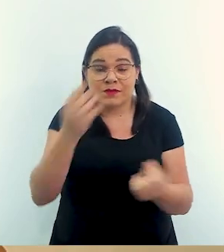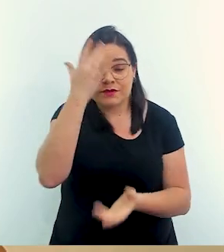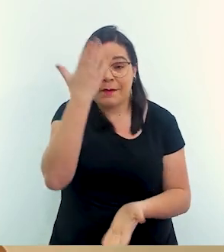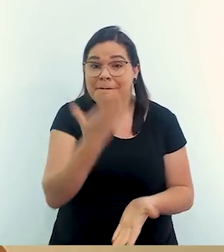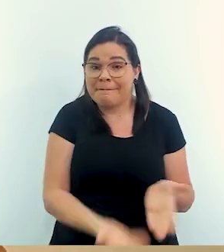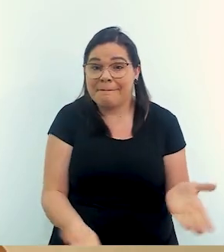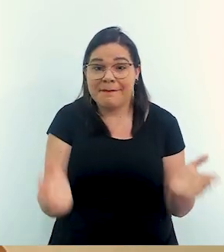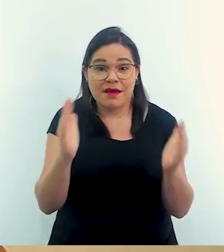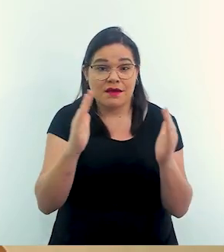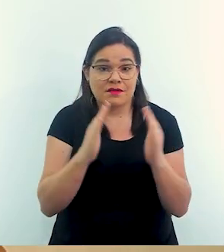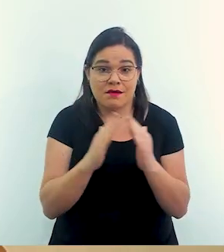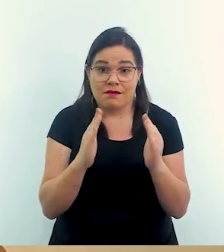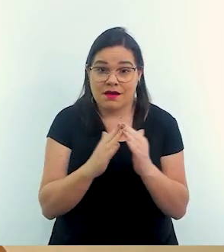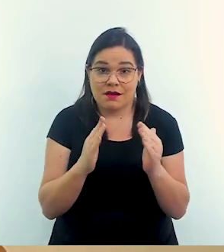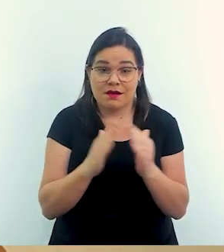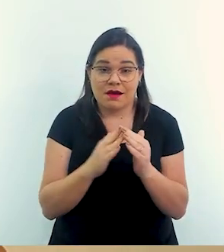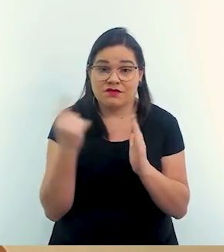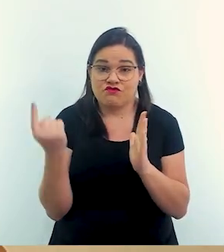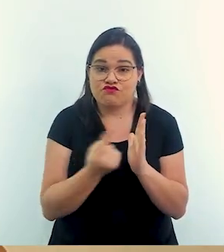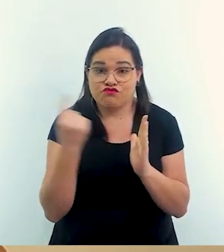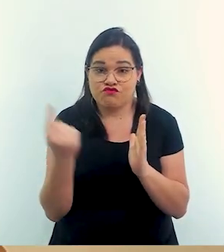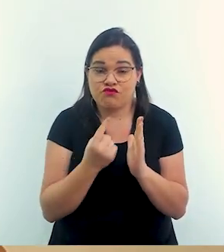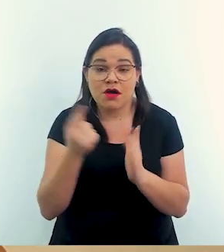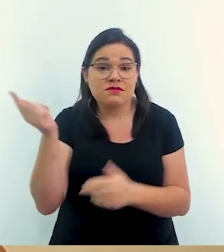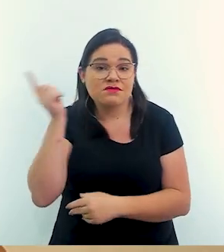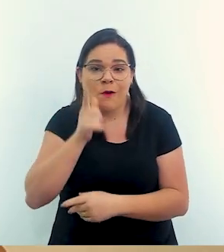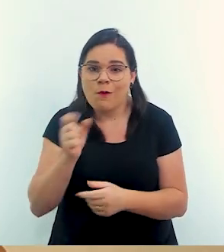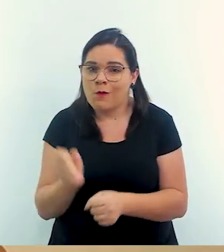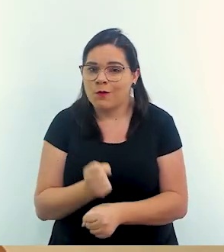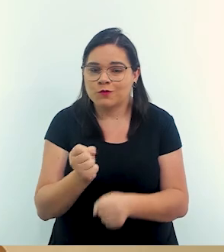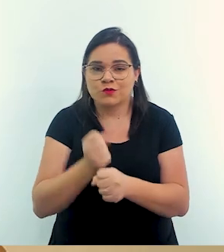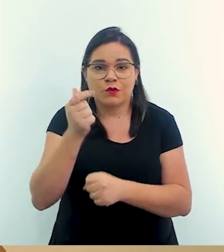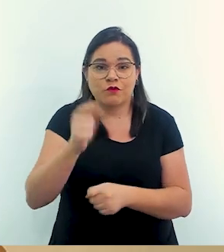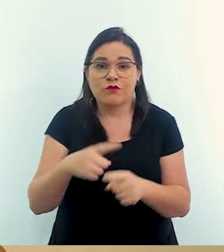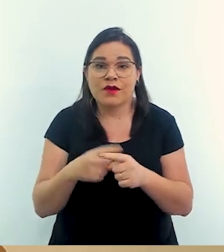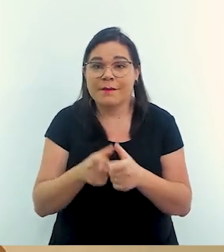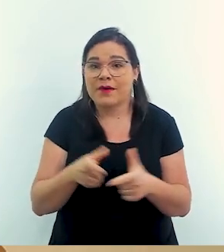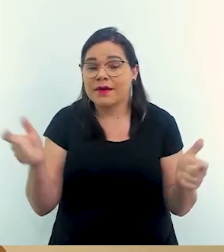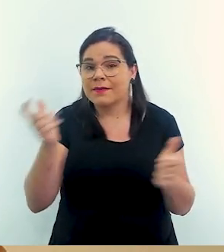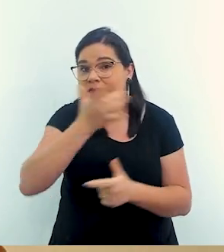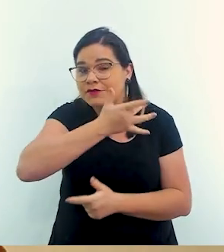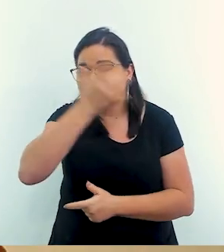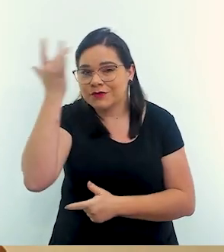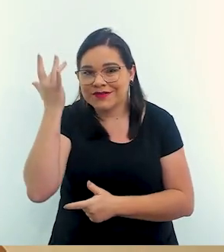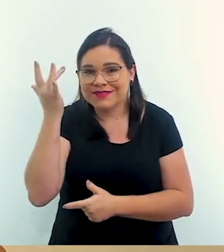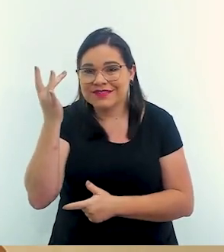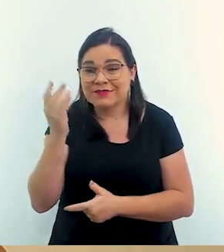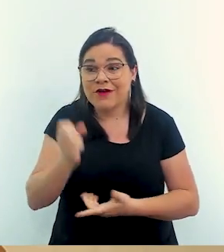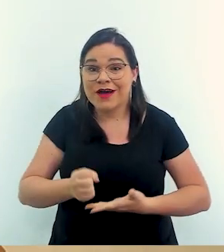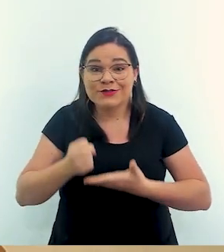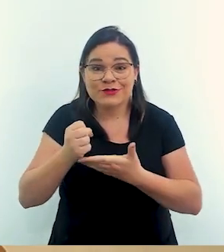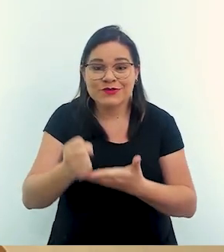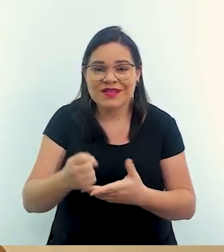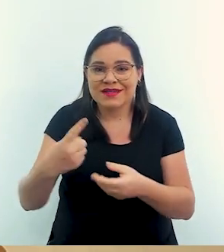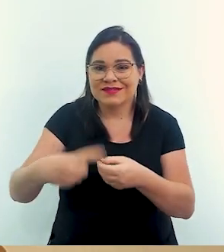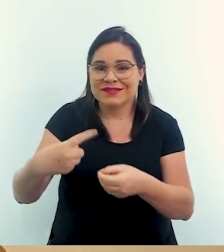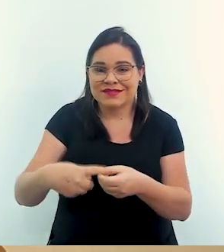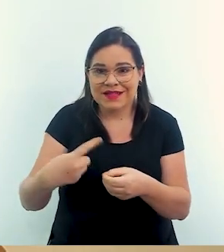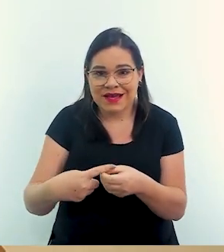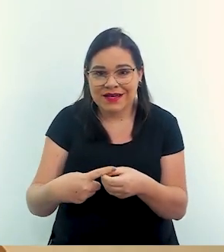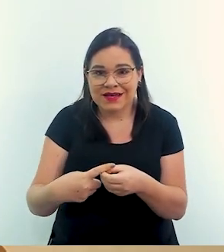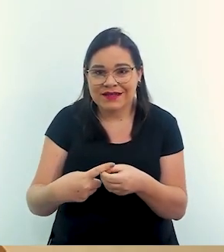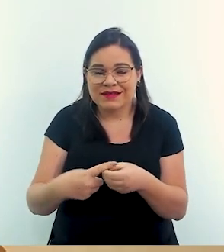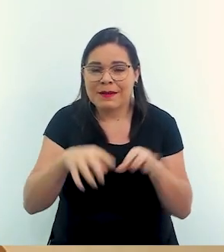muitas delas perderam as suas casas, não conseguiram reconstruir, porque a maioria das pessoas que foi ajudar a cidade